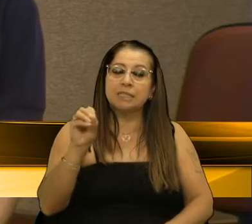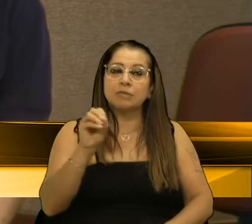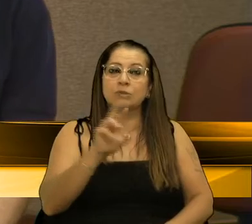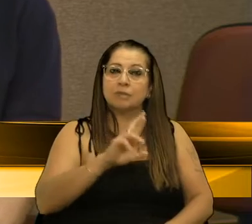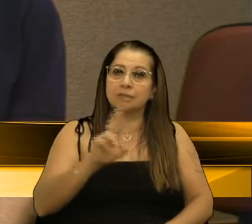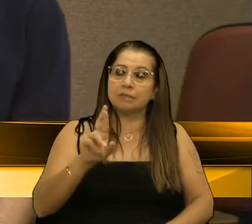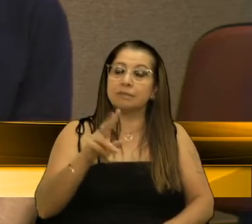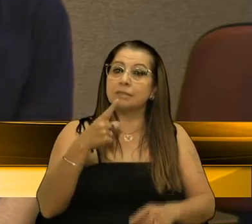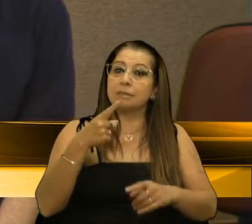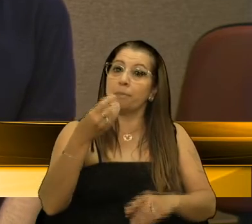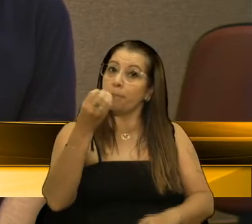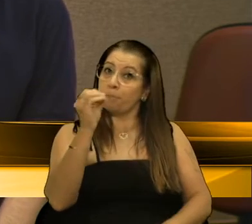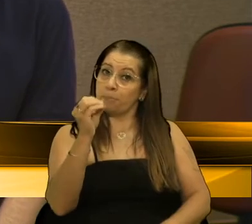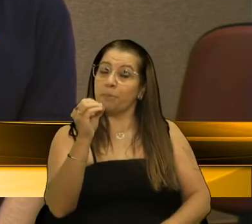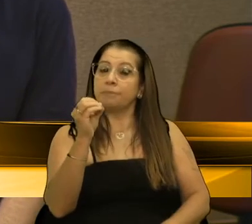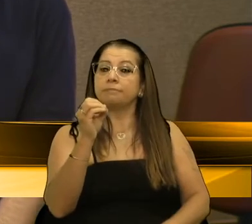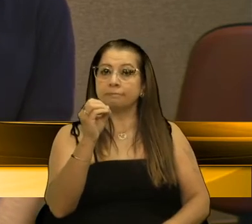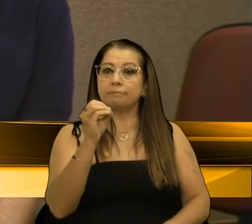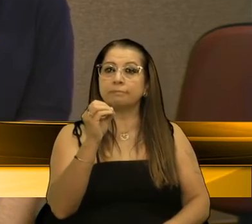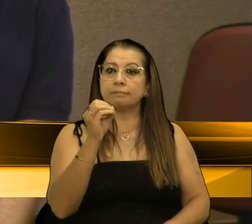sendo que Porto Alegre tem...